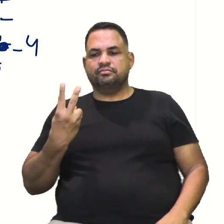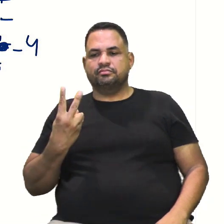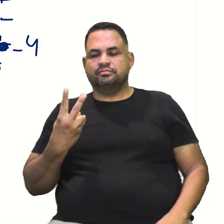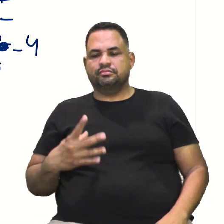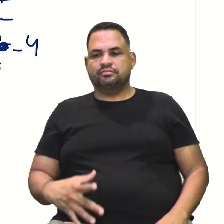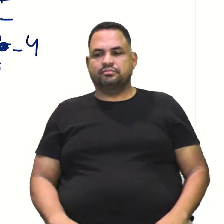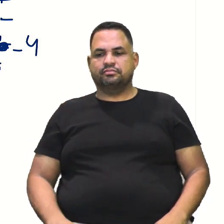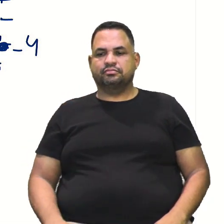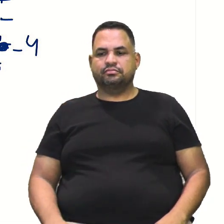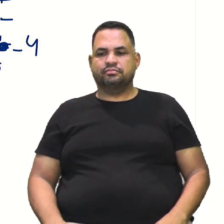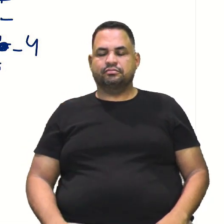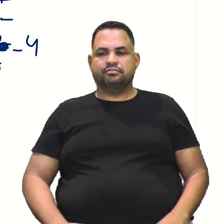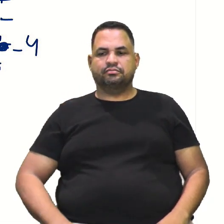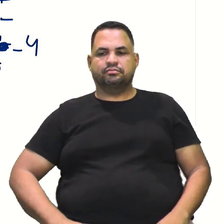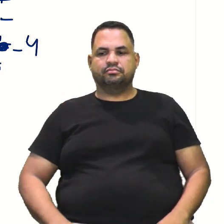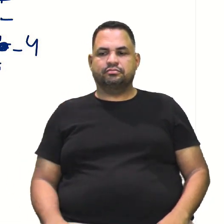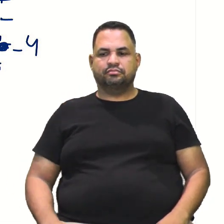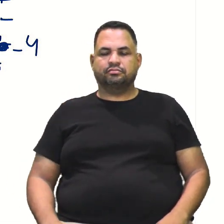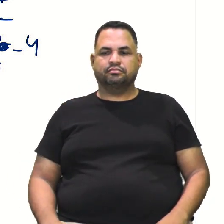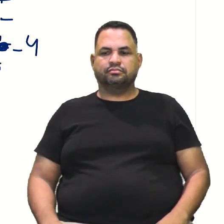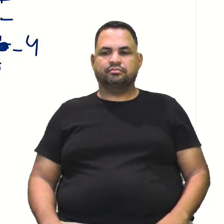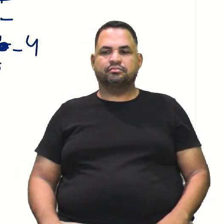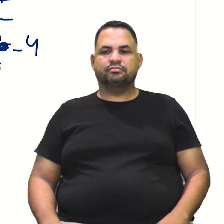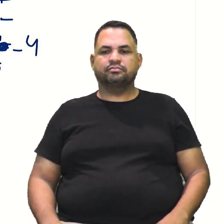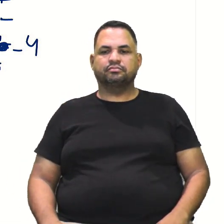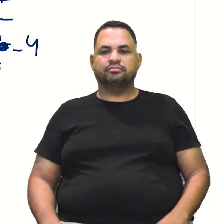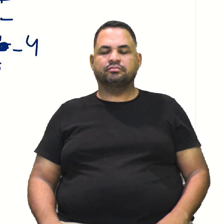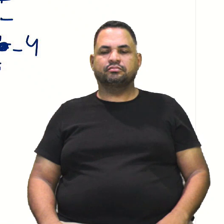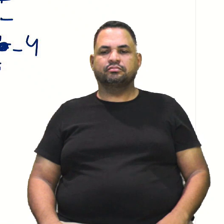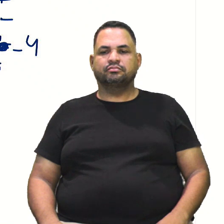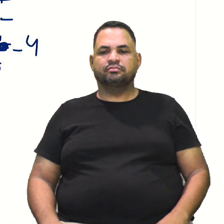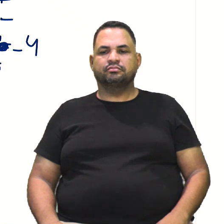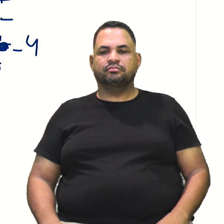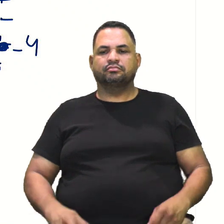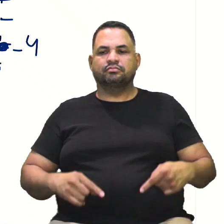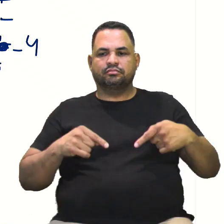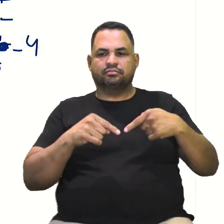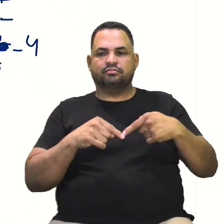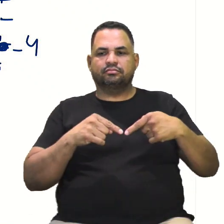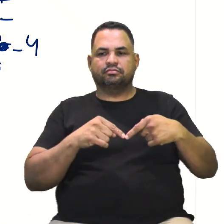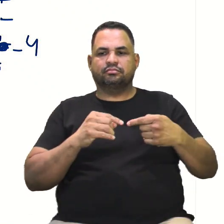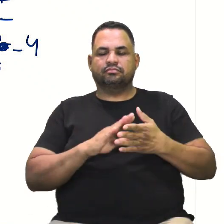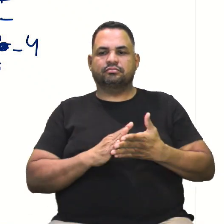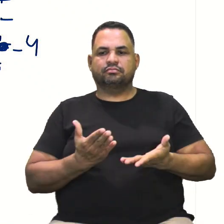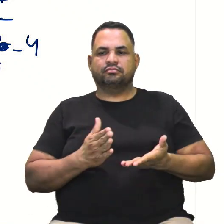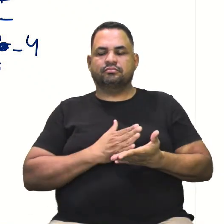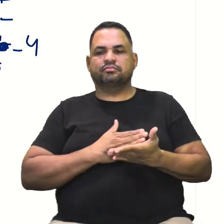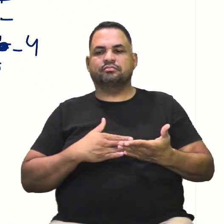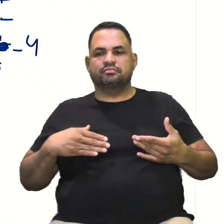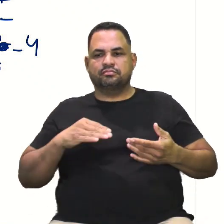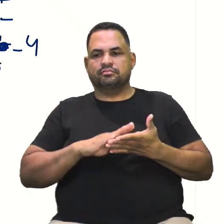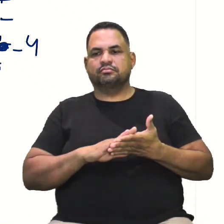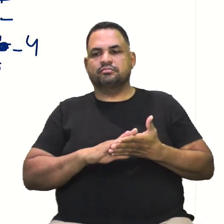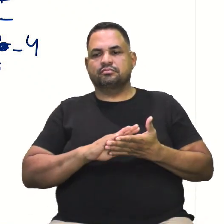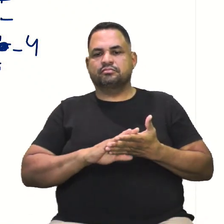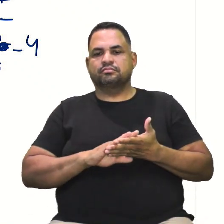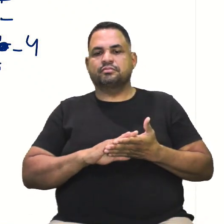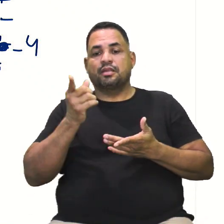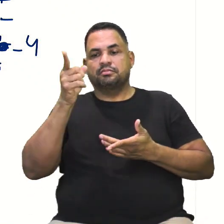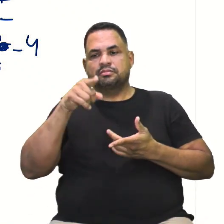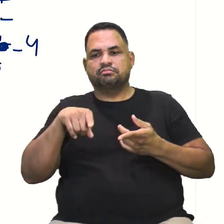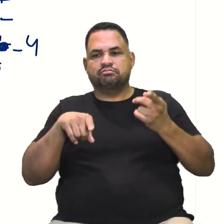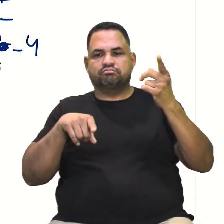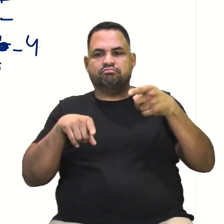V2. V1 e V2. Então, esse aqui é o meu? V. Vértice. É por onde a minha hipérbole vai